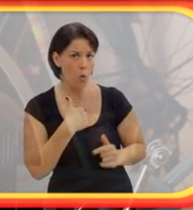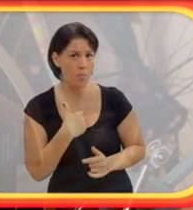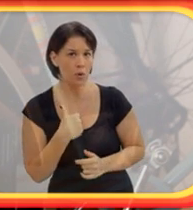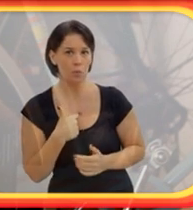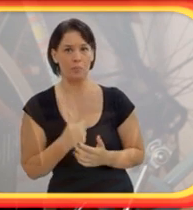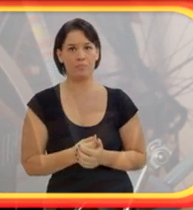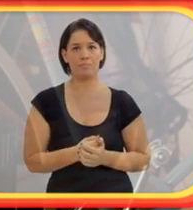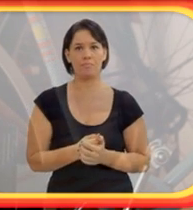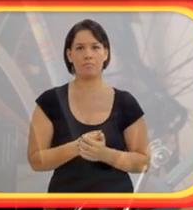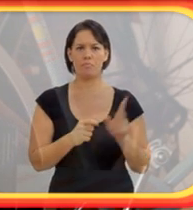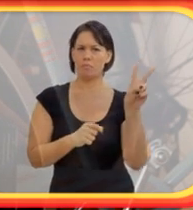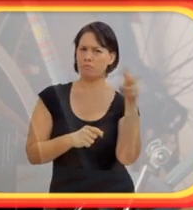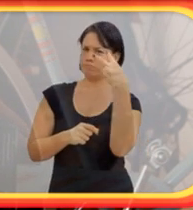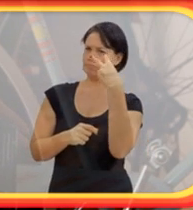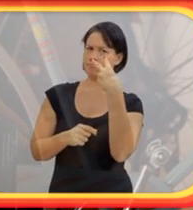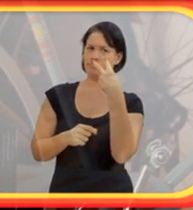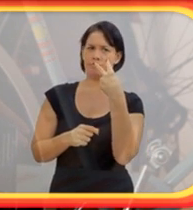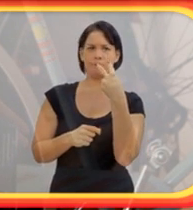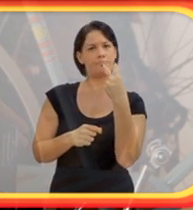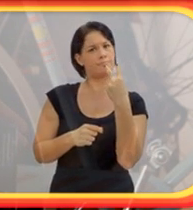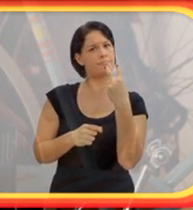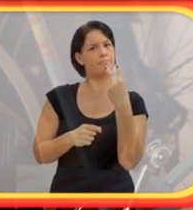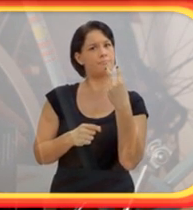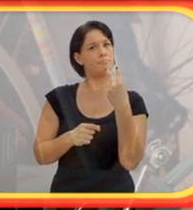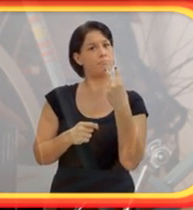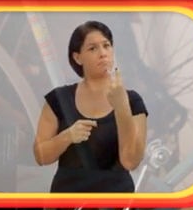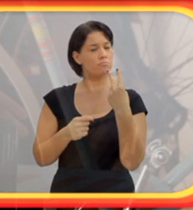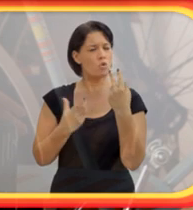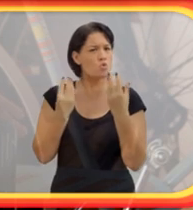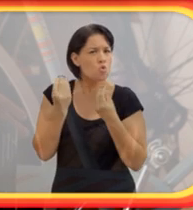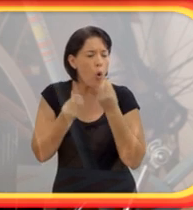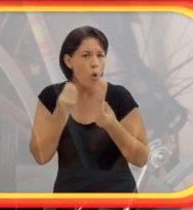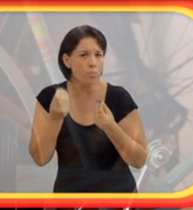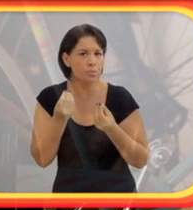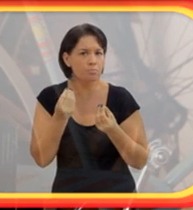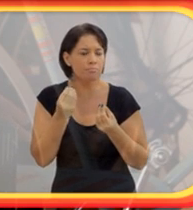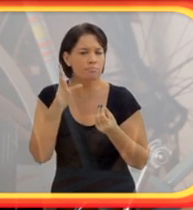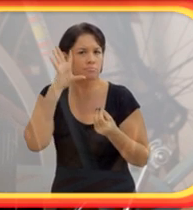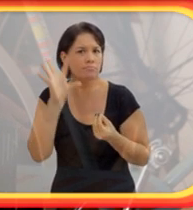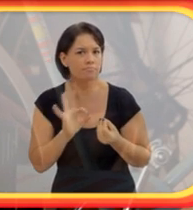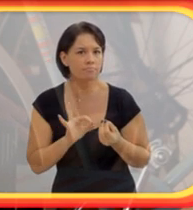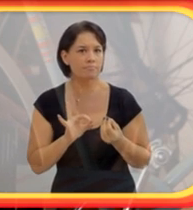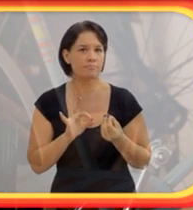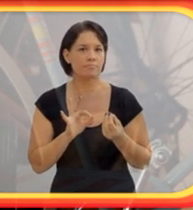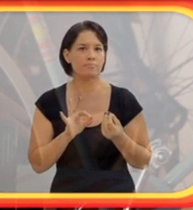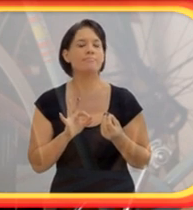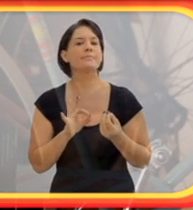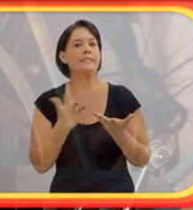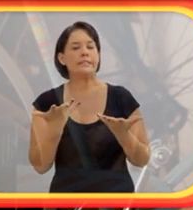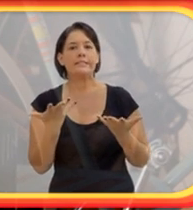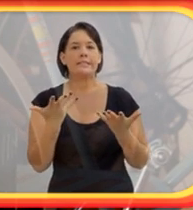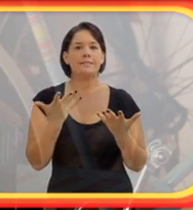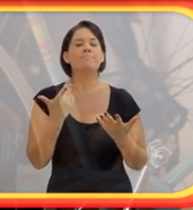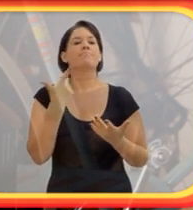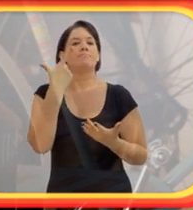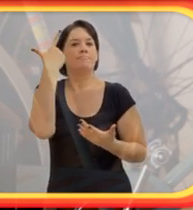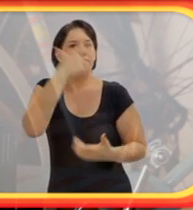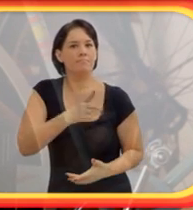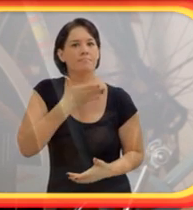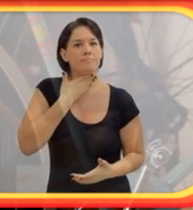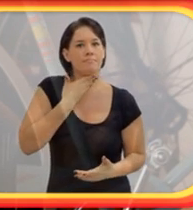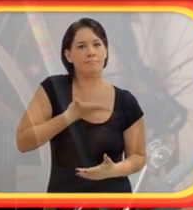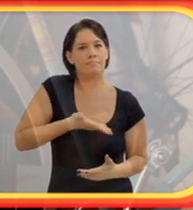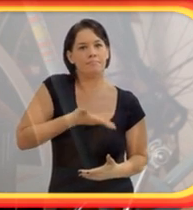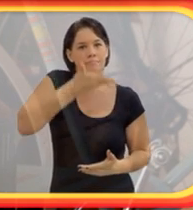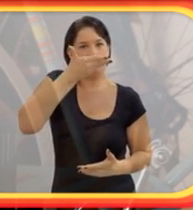estou ouvindo nada. Pô, gente, eu pensei que ia levar mais um fora. Insisti de novo e gritei bem mais alto para ela ouvir.